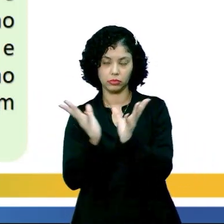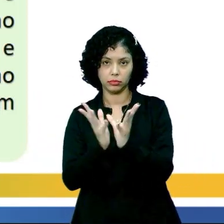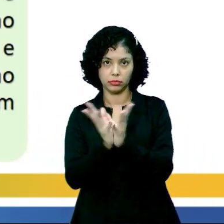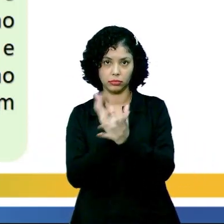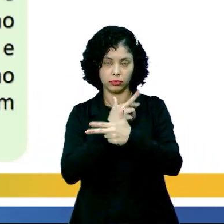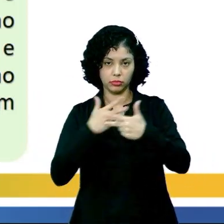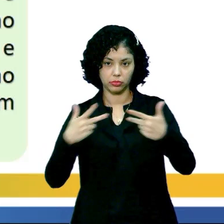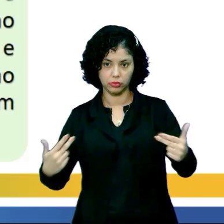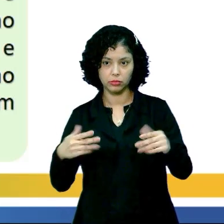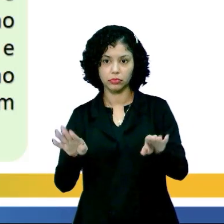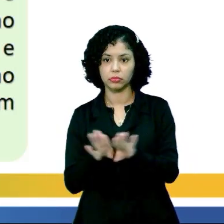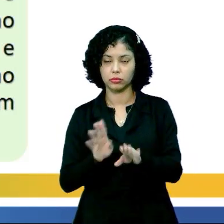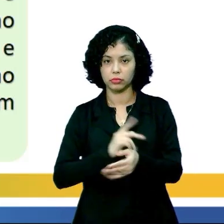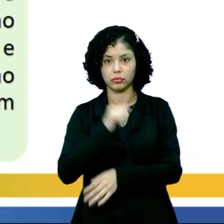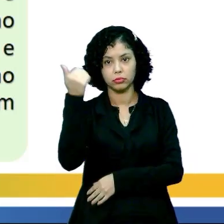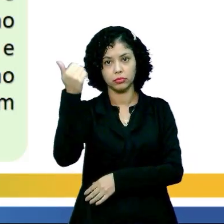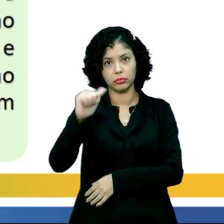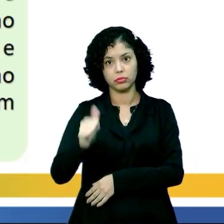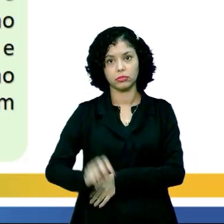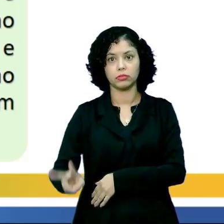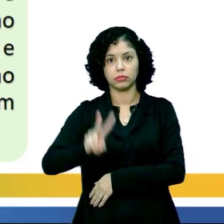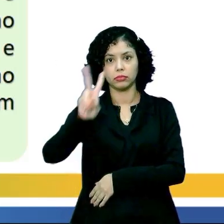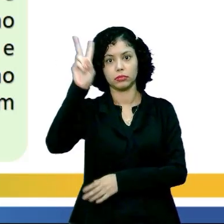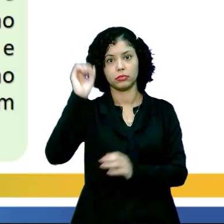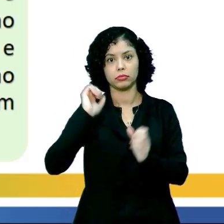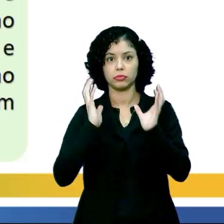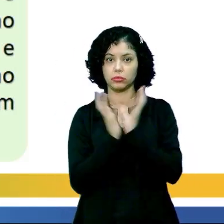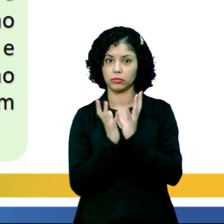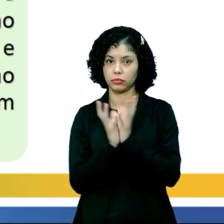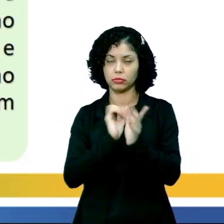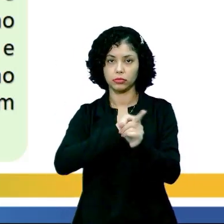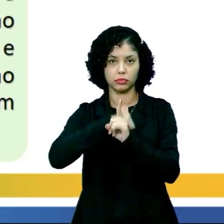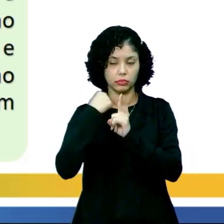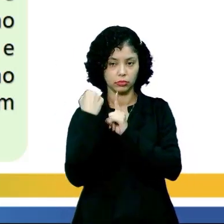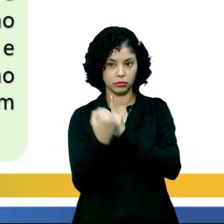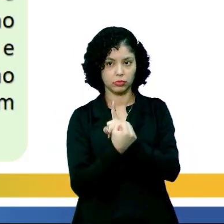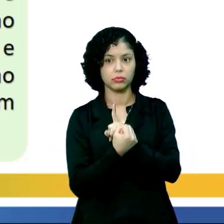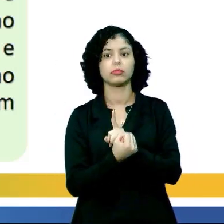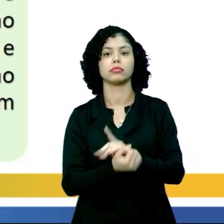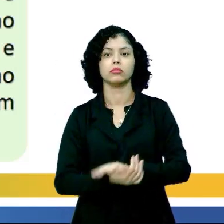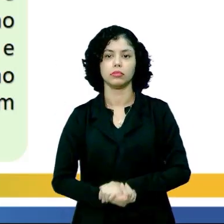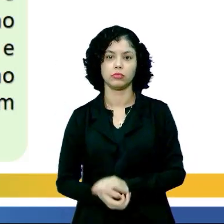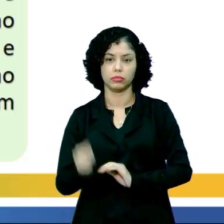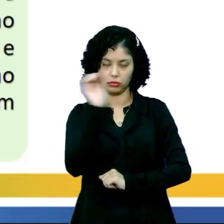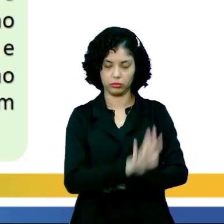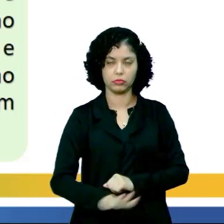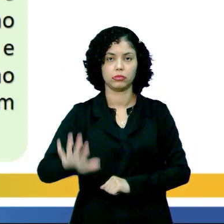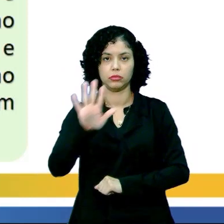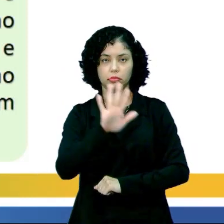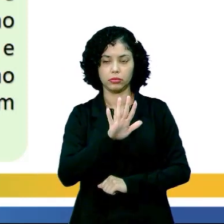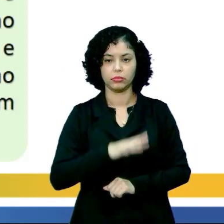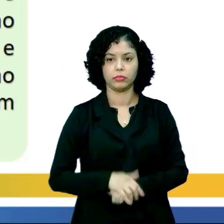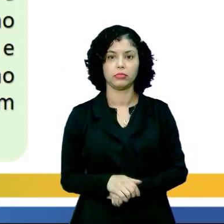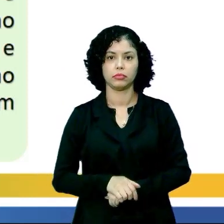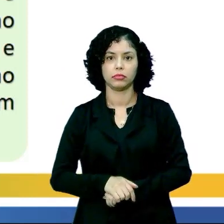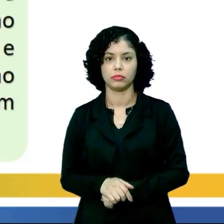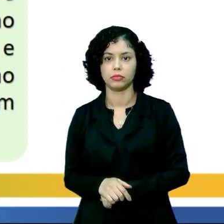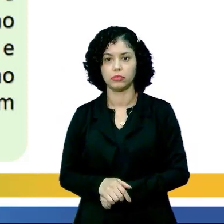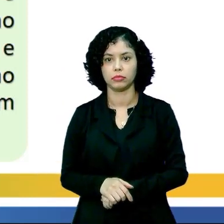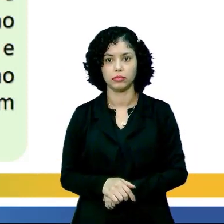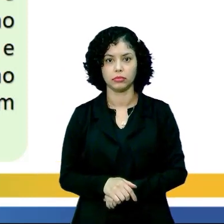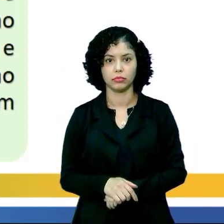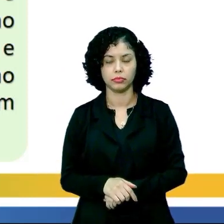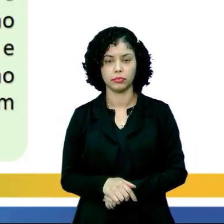de coisas que tem valor para uma comunidade, tem valor para um grupo de pessoas, para uma nação, certo? Ou para a